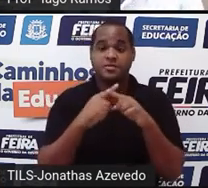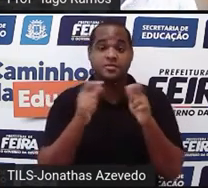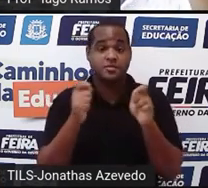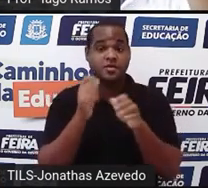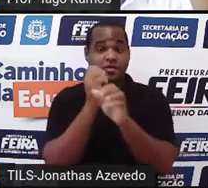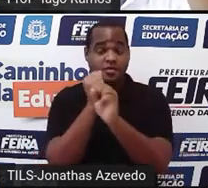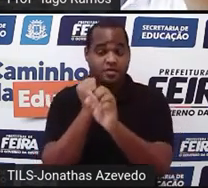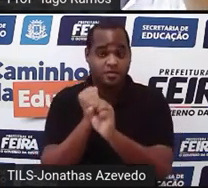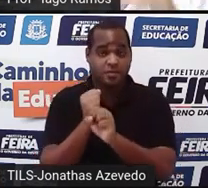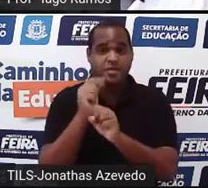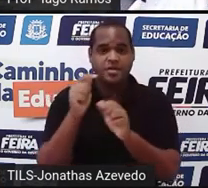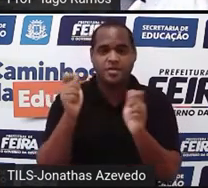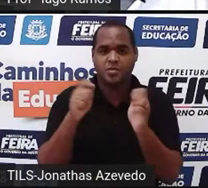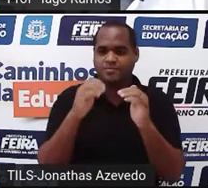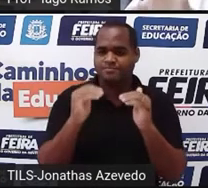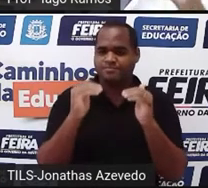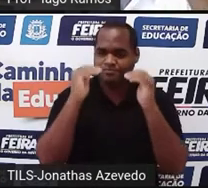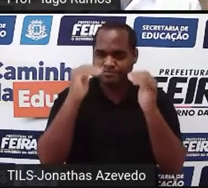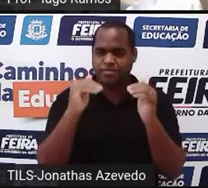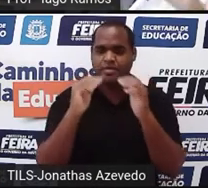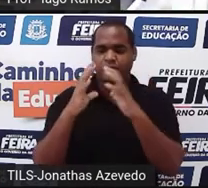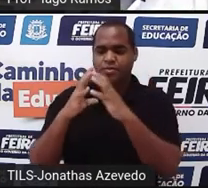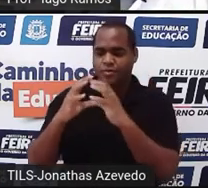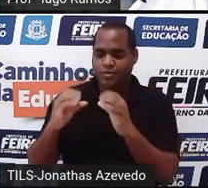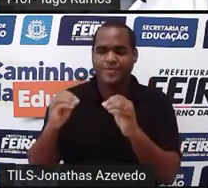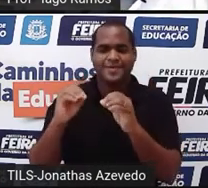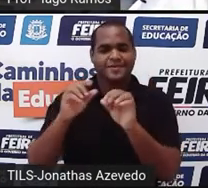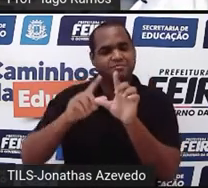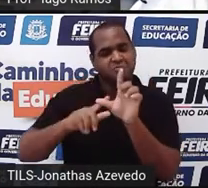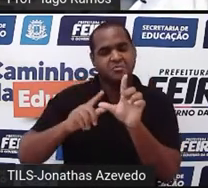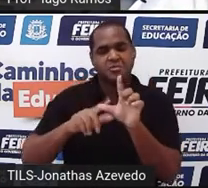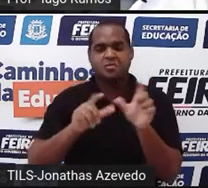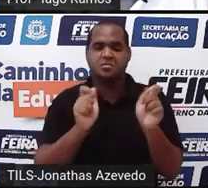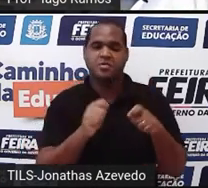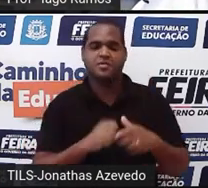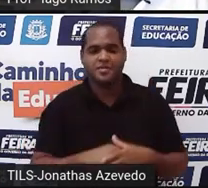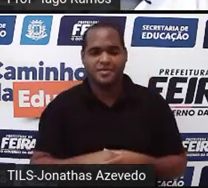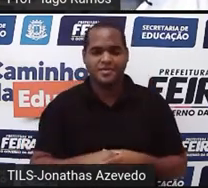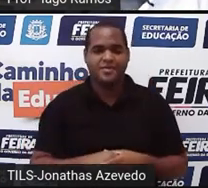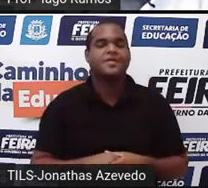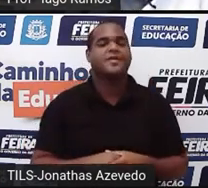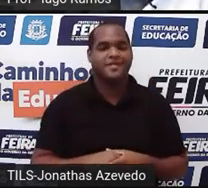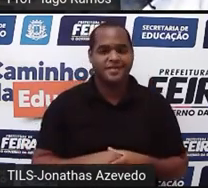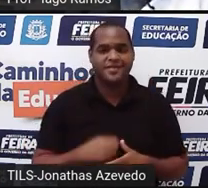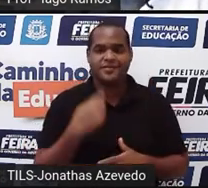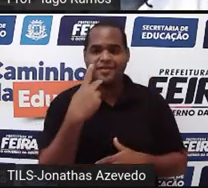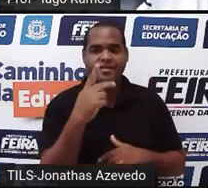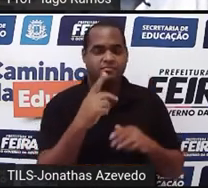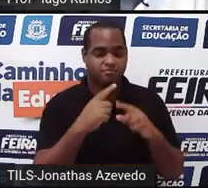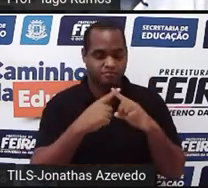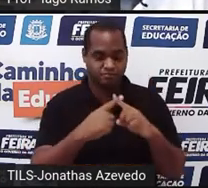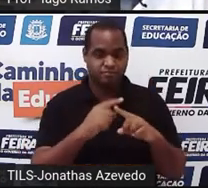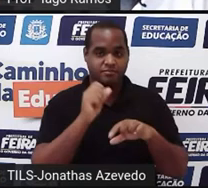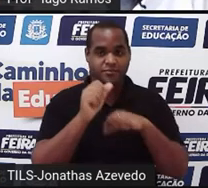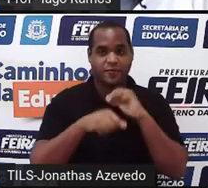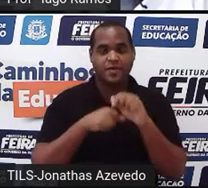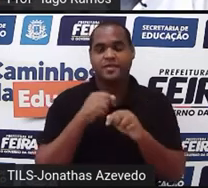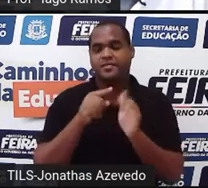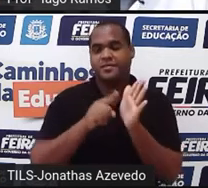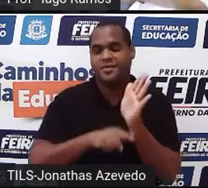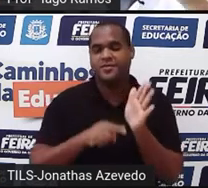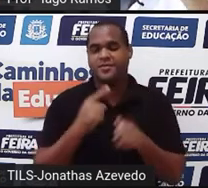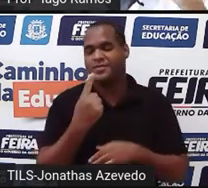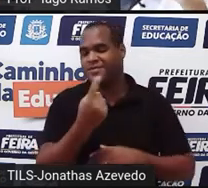somar com a equação de cima, desapareça uma das letras. Então, vou multiplicar essa equação de baixo por menos 1.